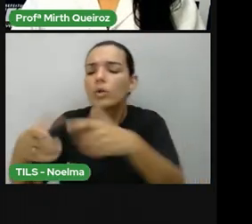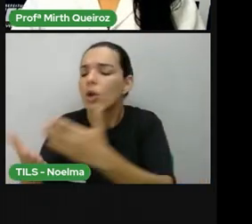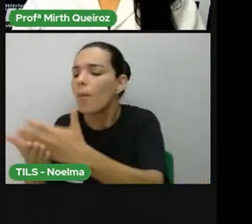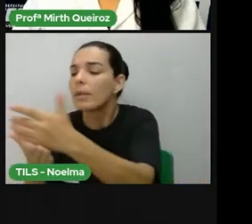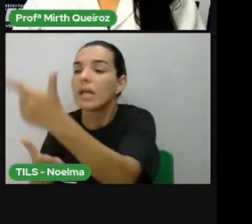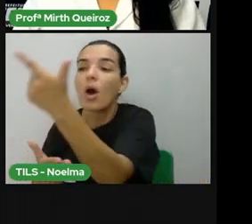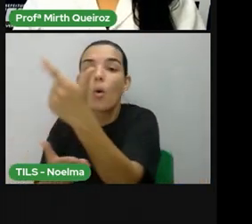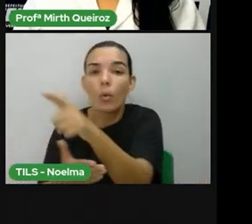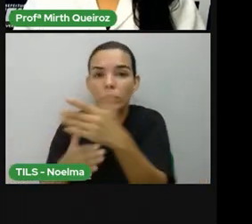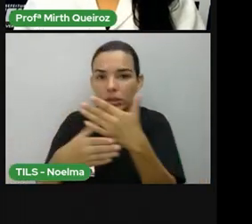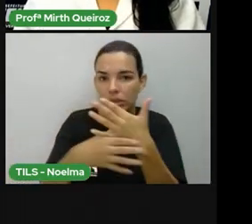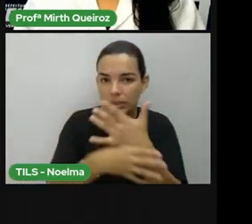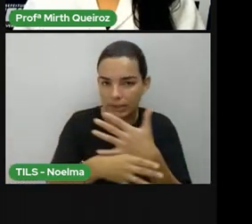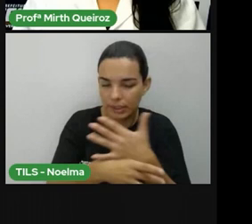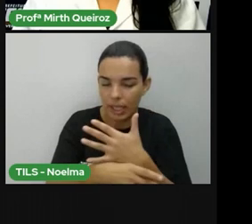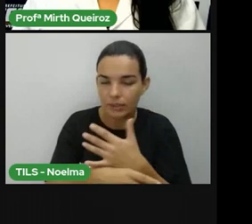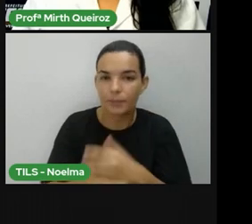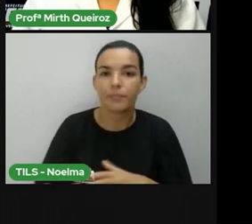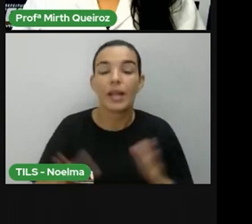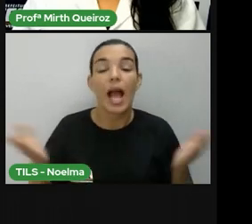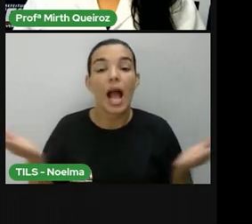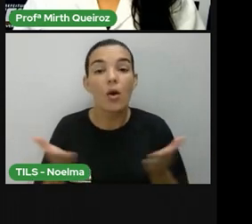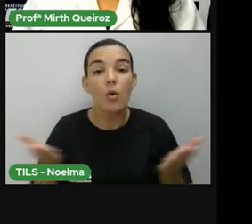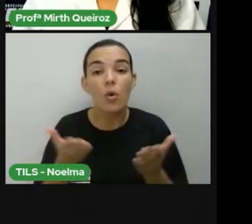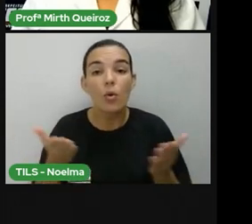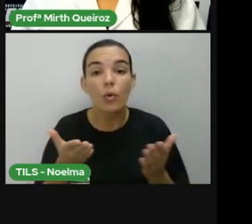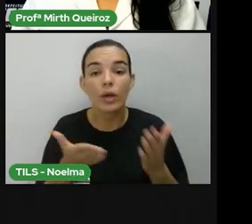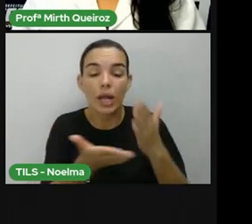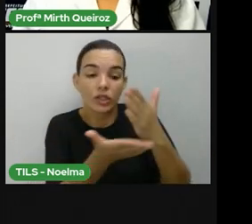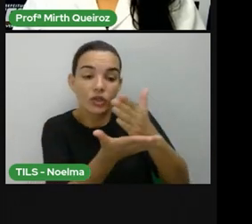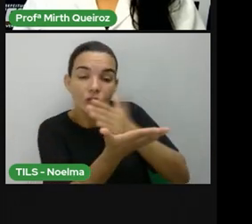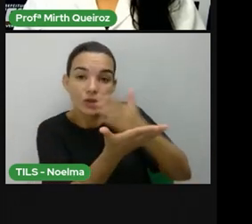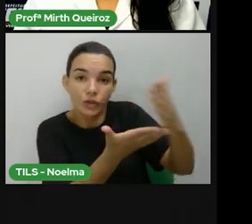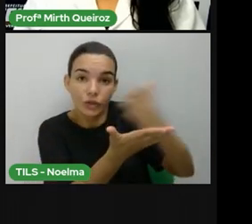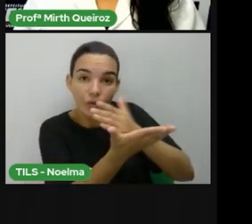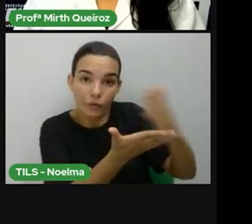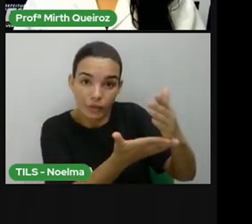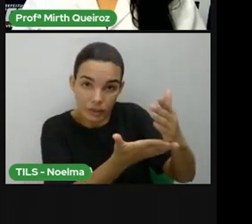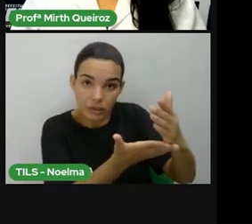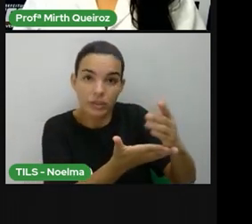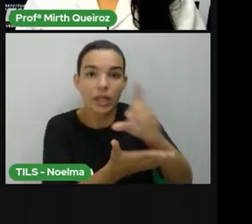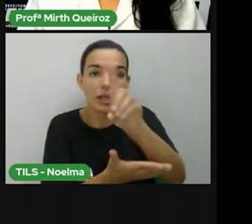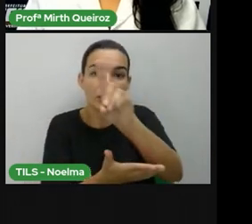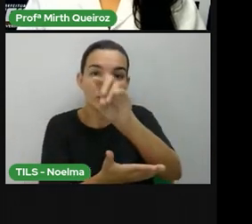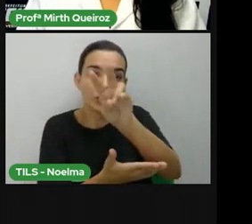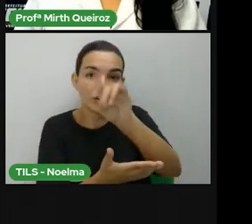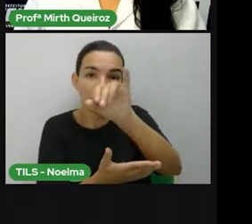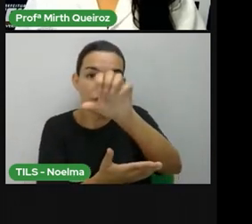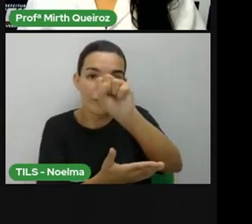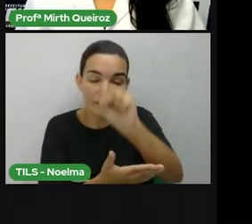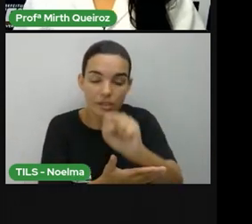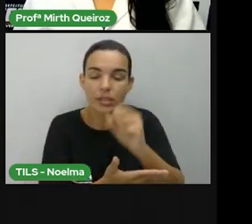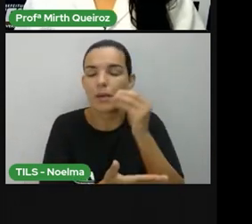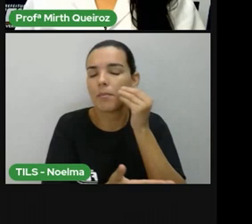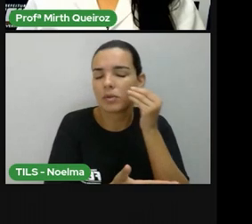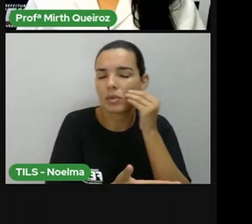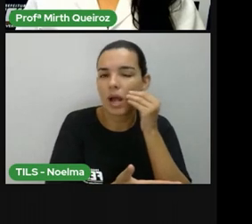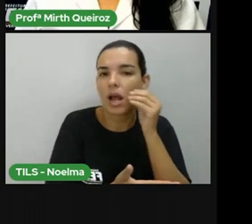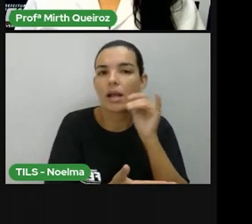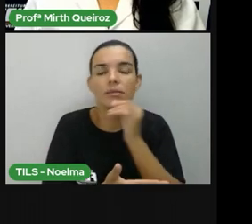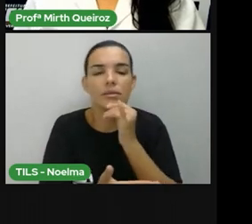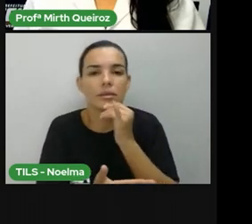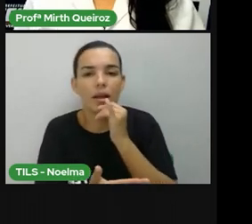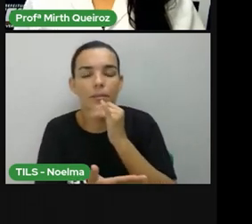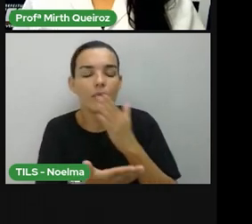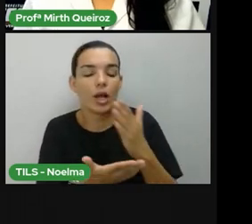Divisa já é um termo utilizado para delimitação de dois estados, né? A divisa entre os estados de